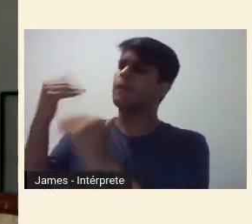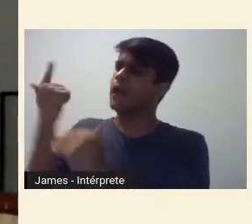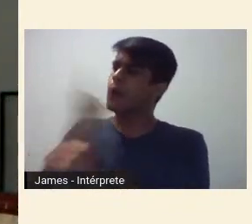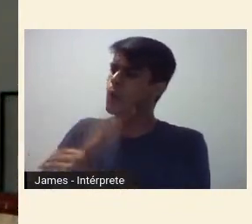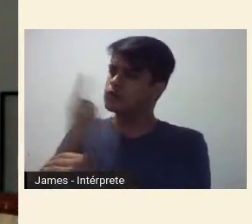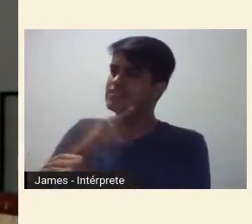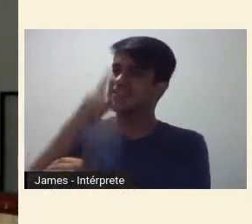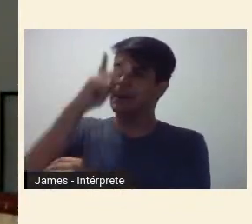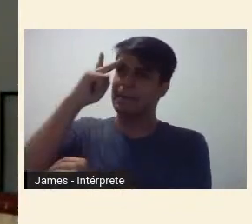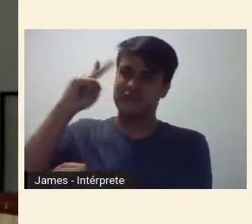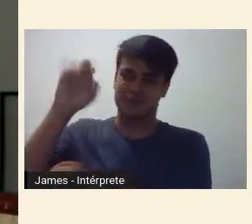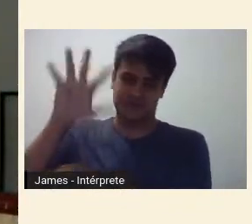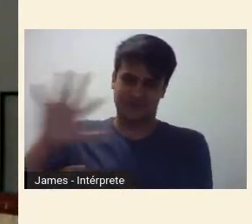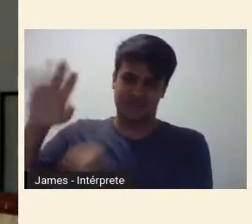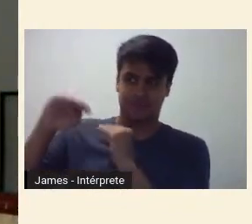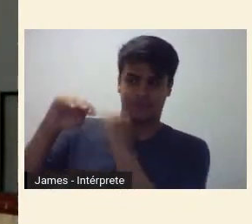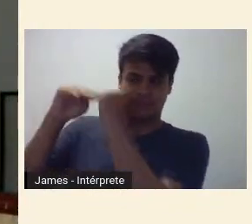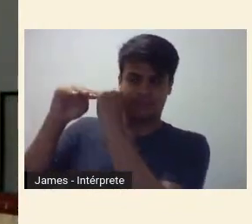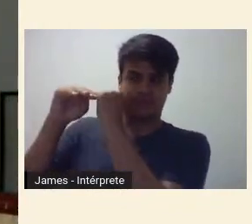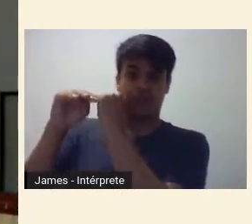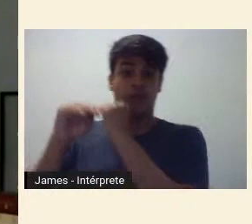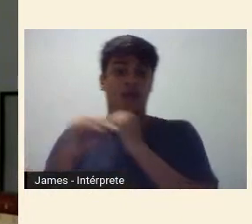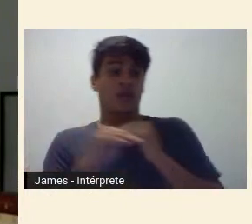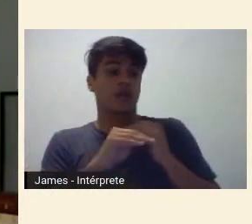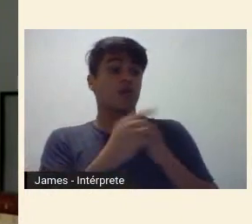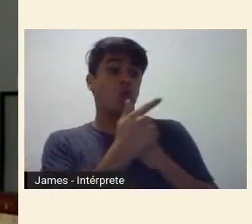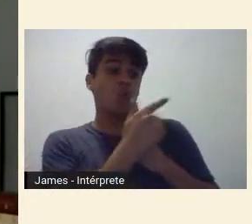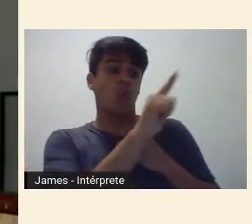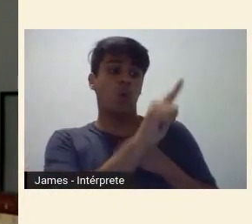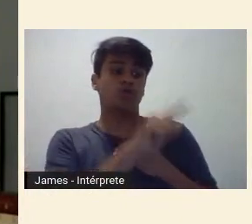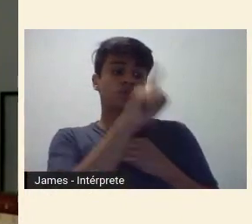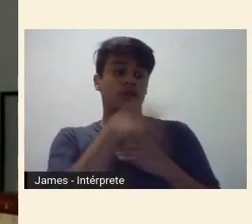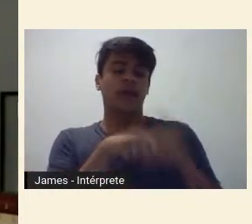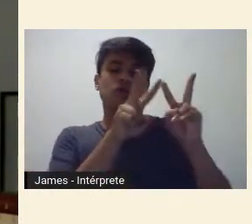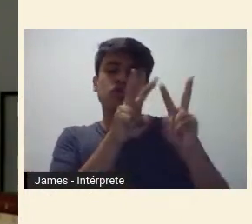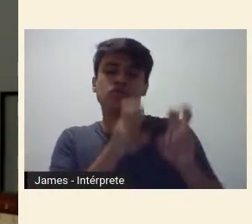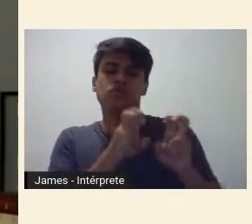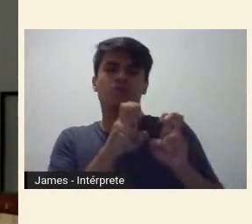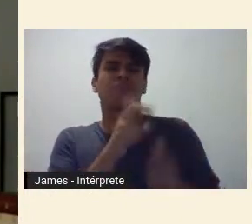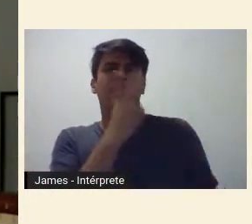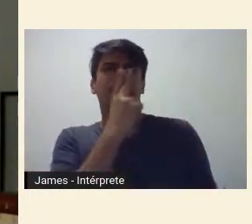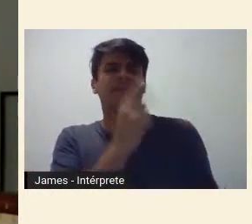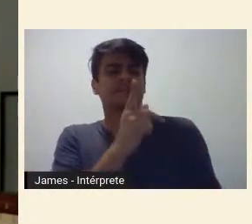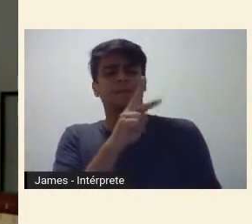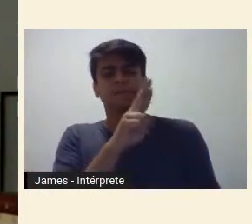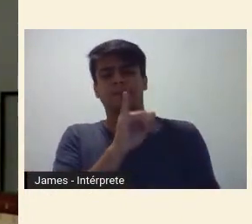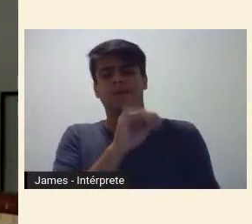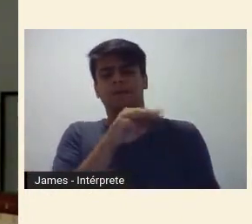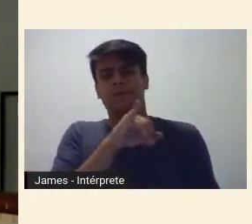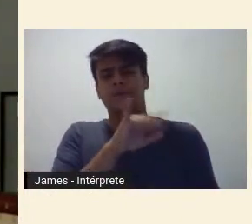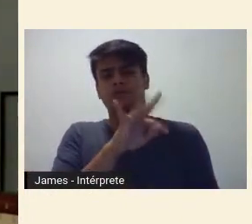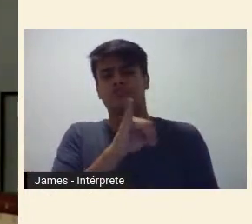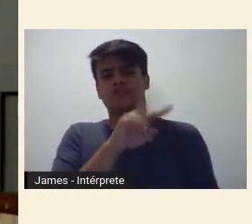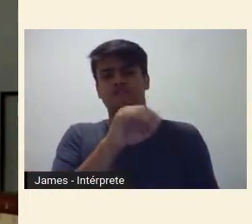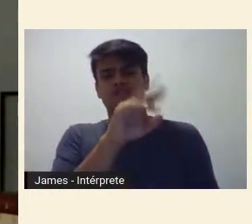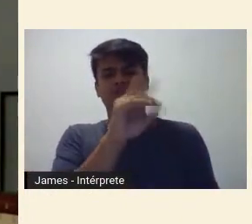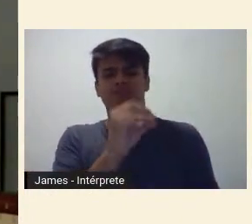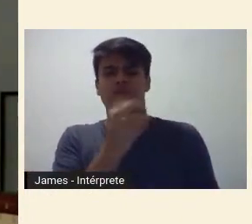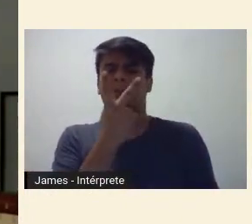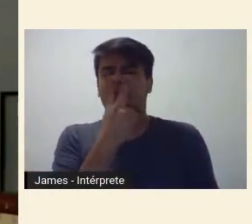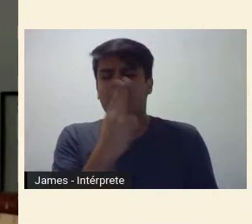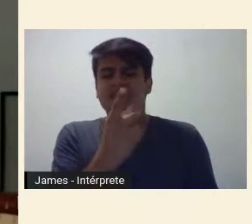civilização, e outros ligados a um primitivismo, ou seja, uma espécie de retorno ao pré-civilizado.